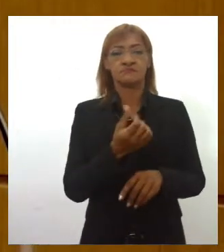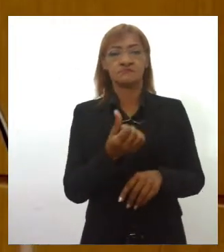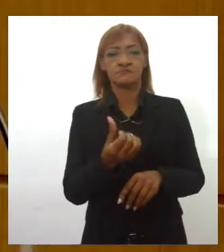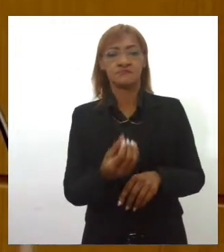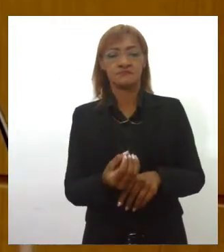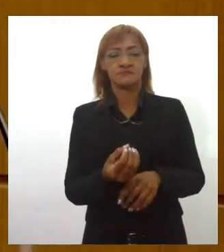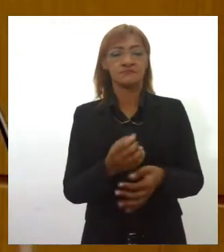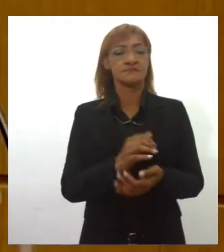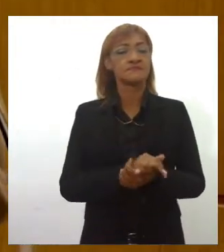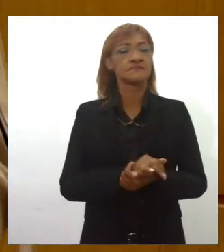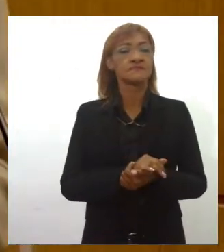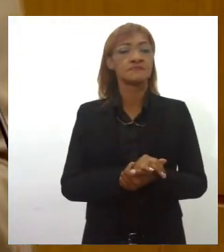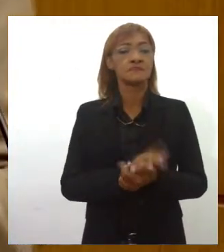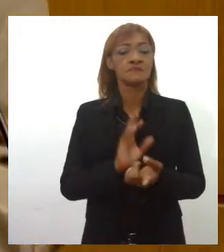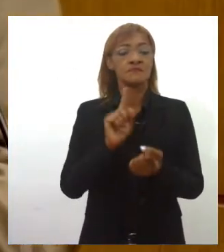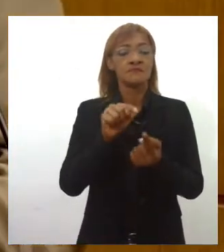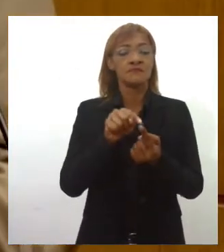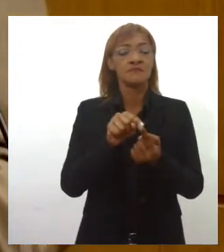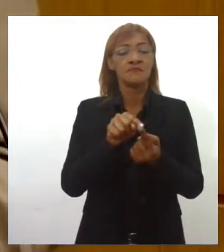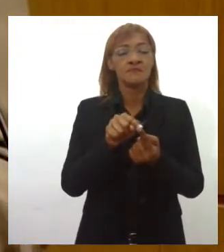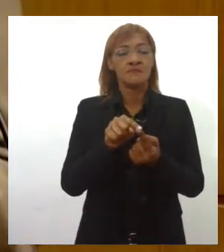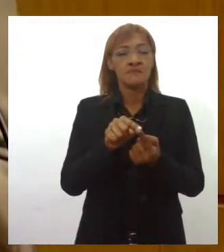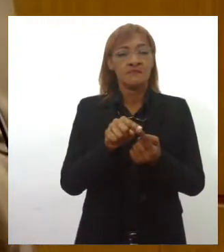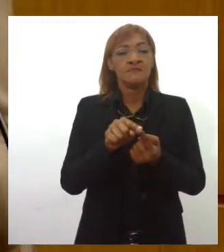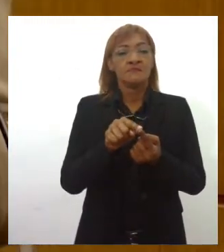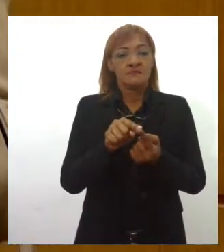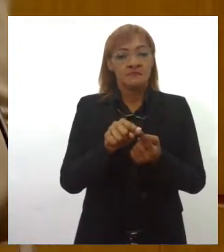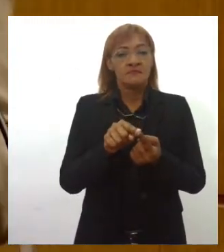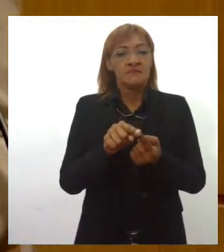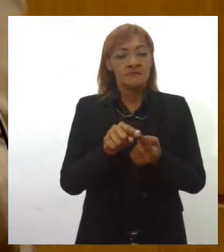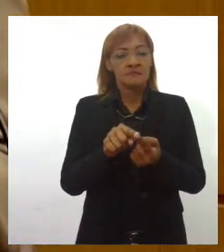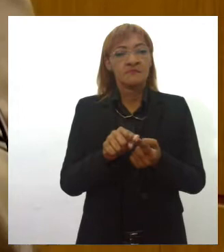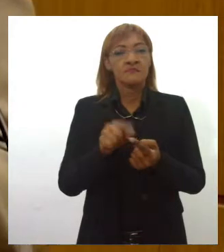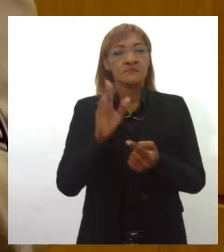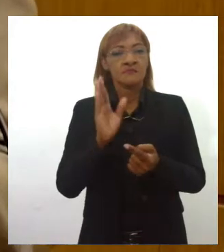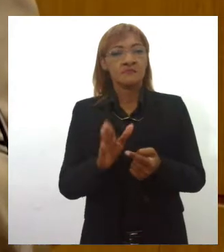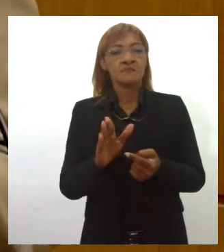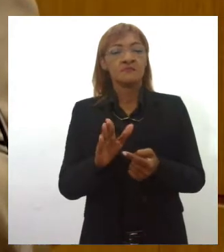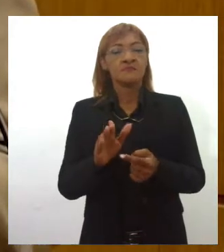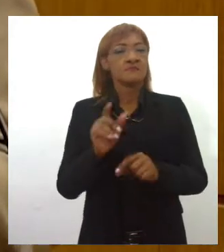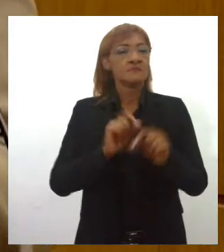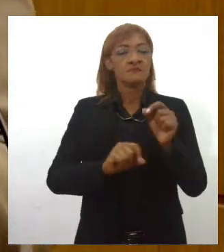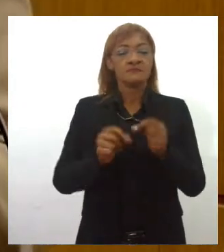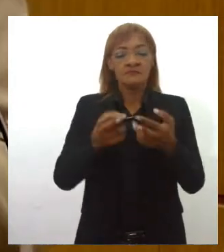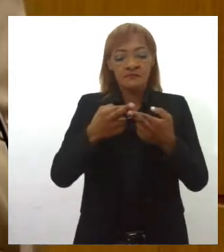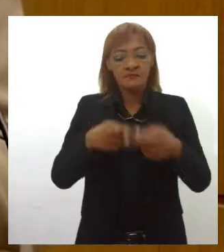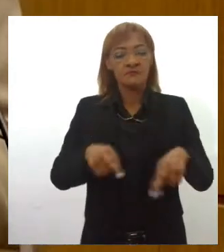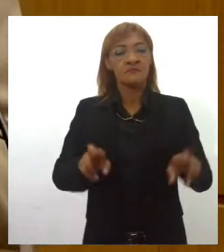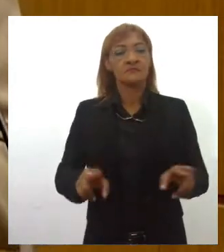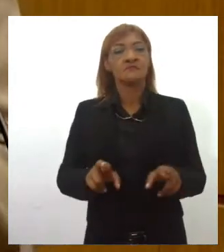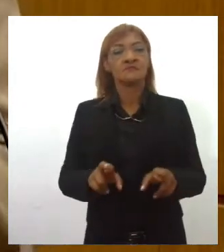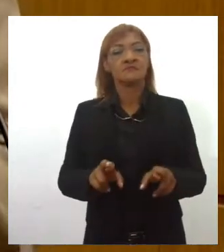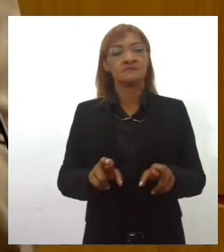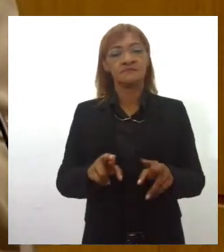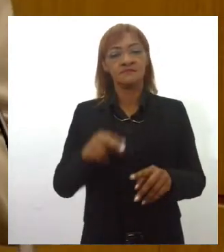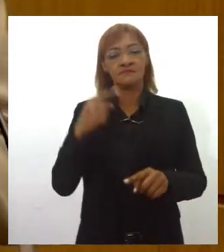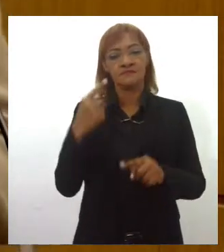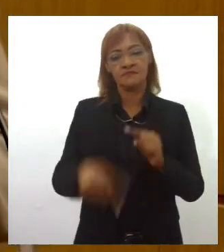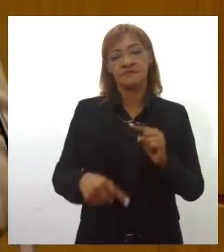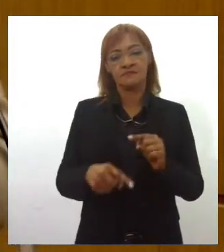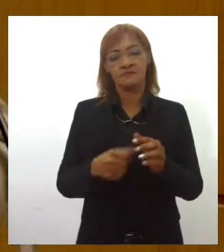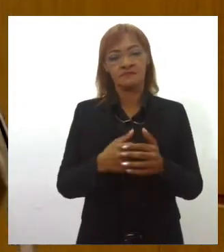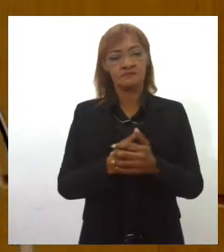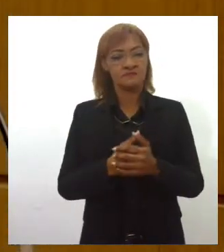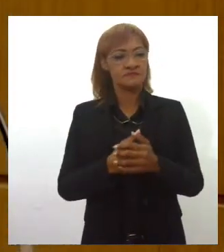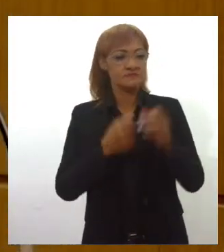vistas a tomar medidas e tentar coibir o alto